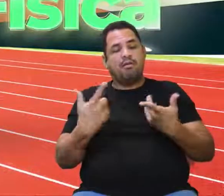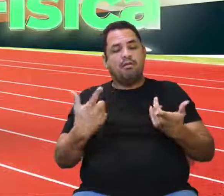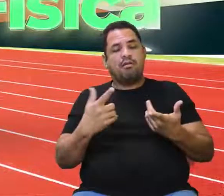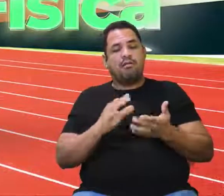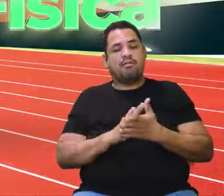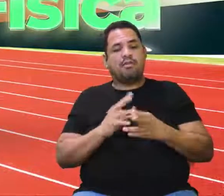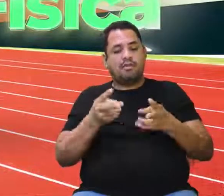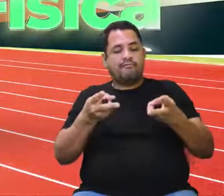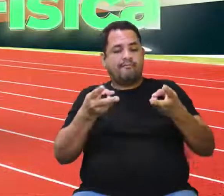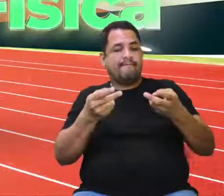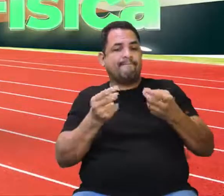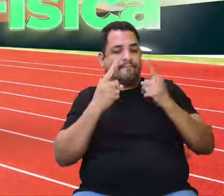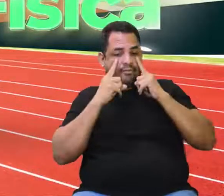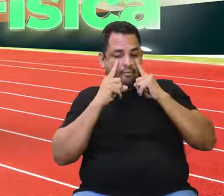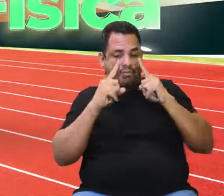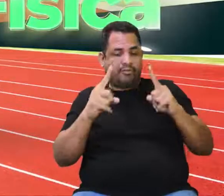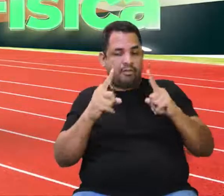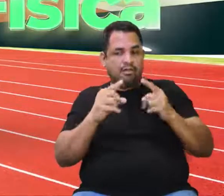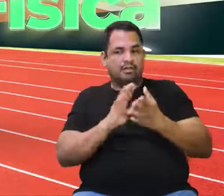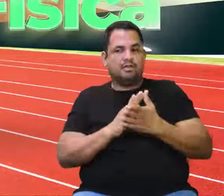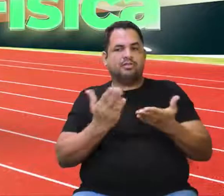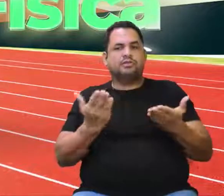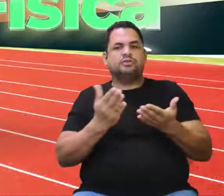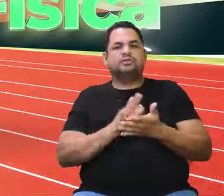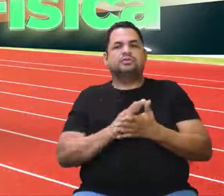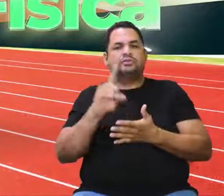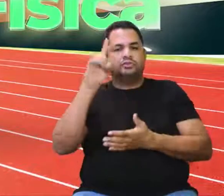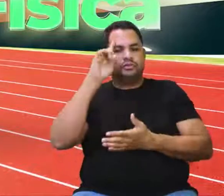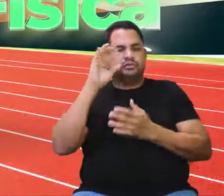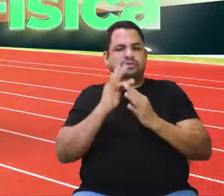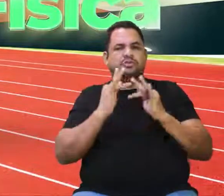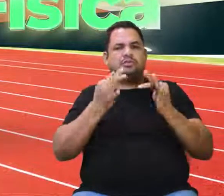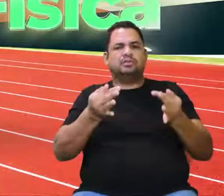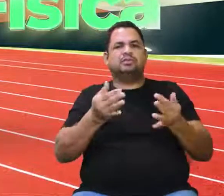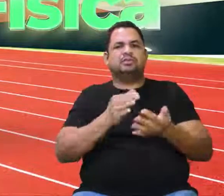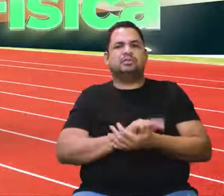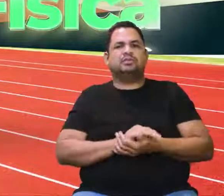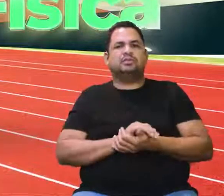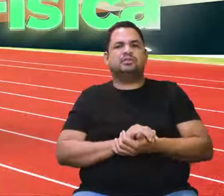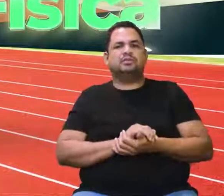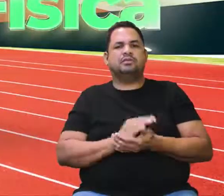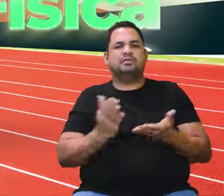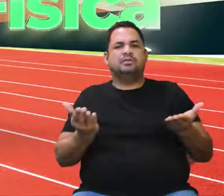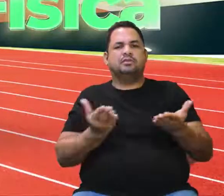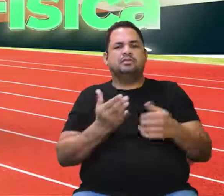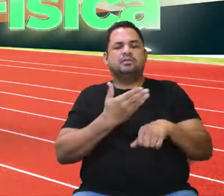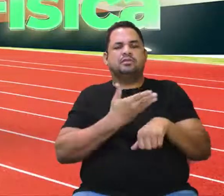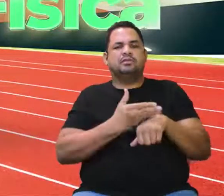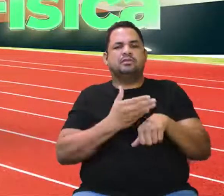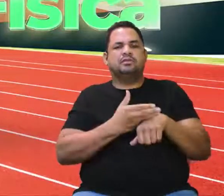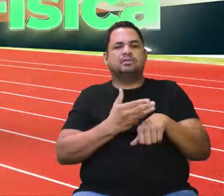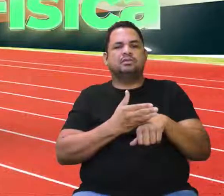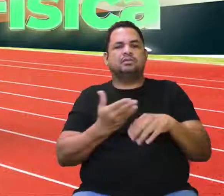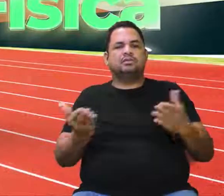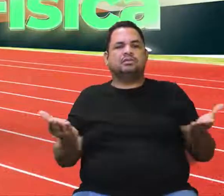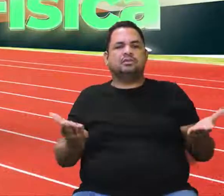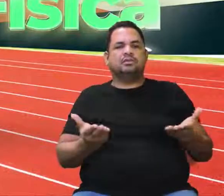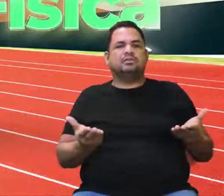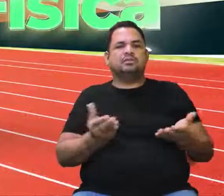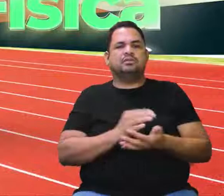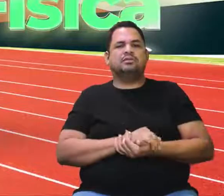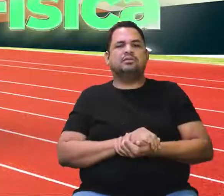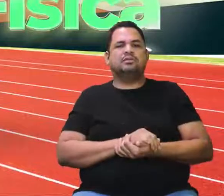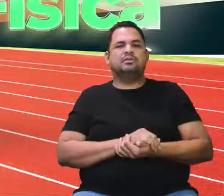que a gente pode observar no nosso cotidiano. Para fechar nossa correção, agora chegou a hora da prática, né, professora Iris? Chegou a hora da